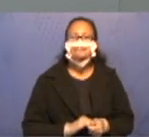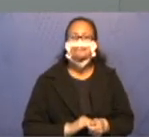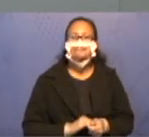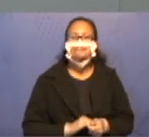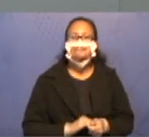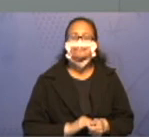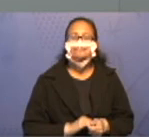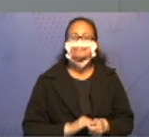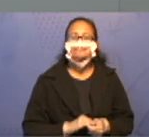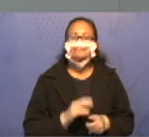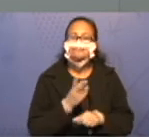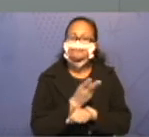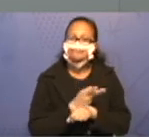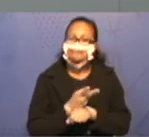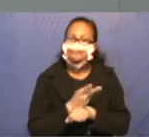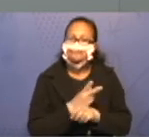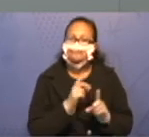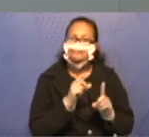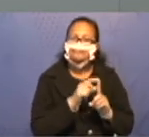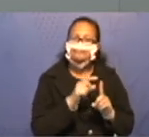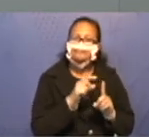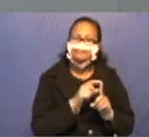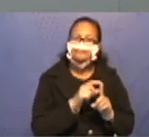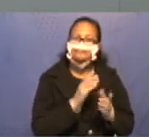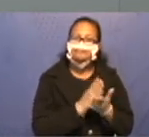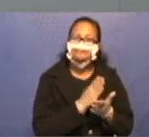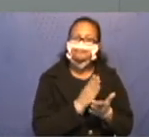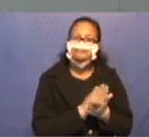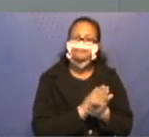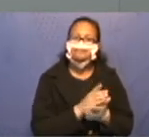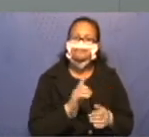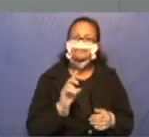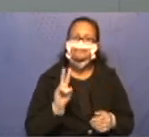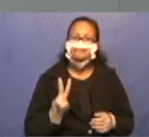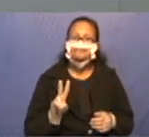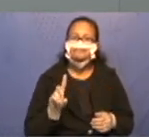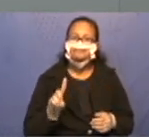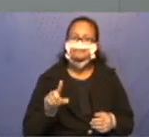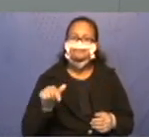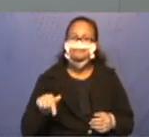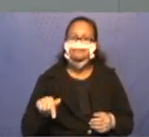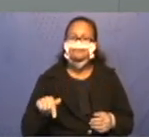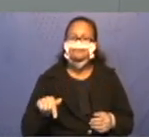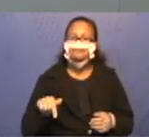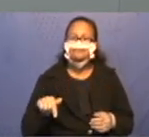-palavras da página 217.